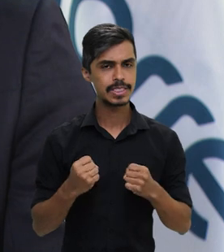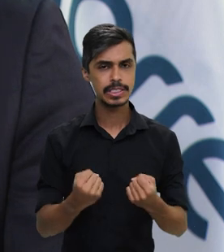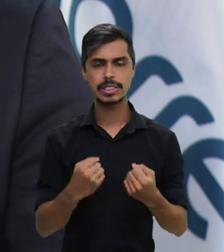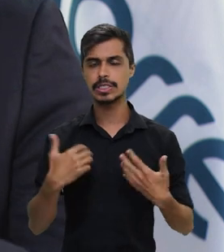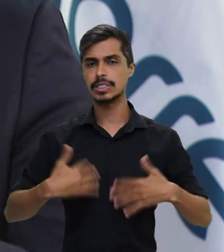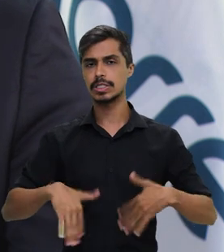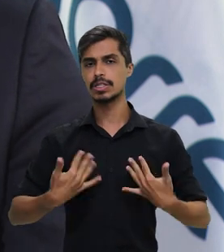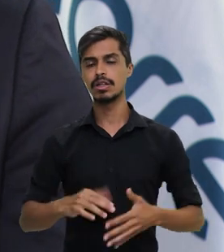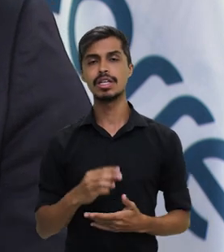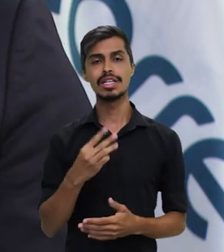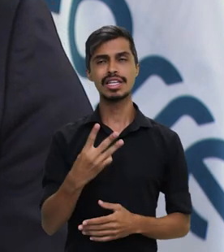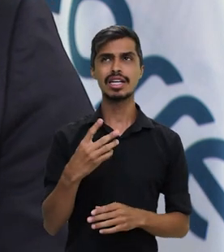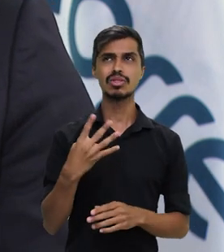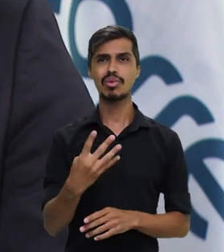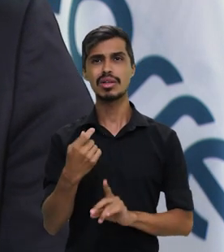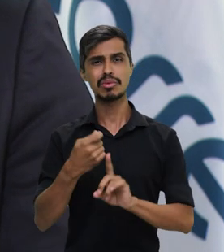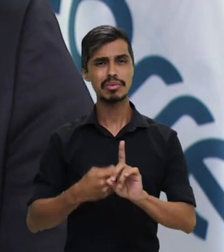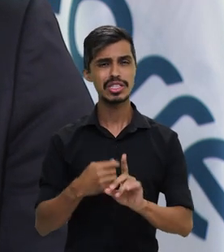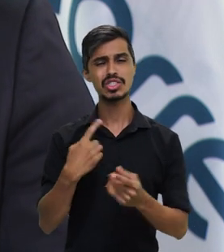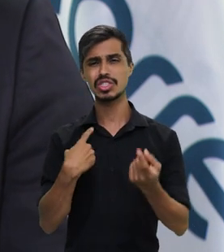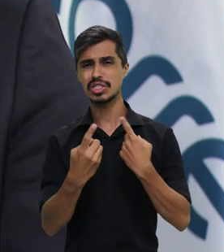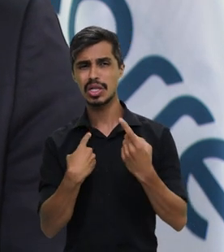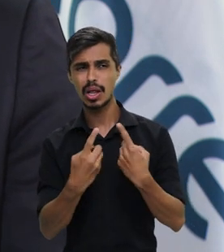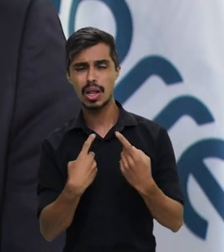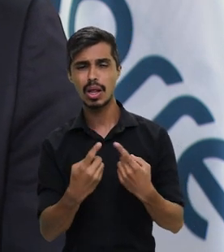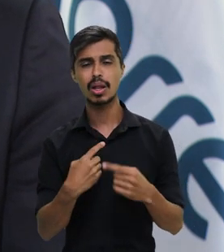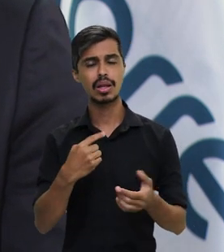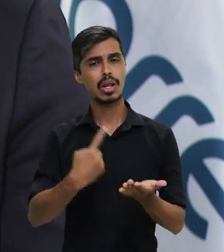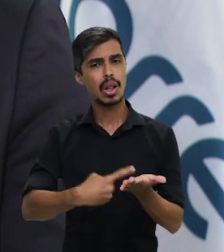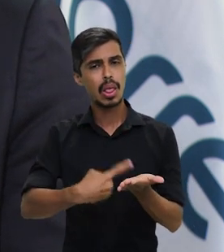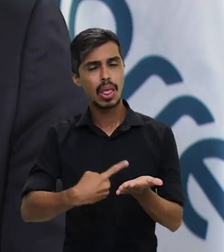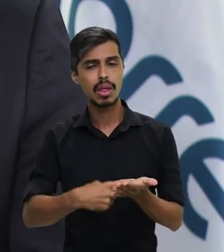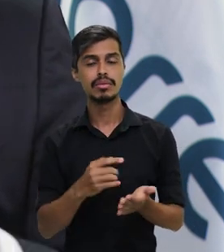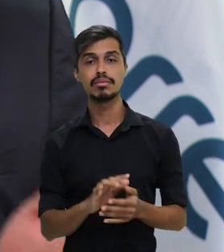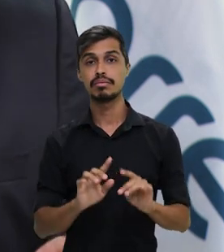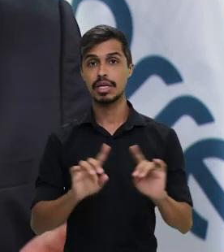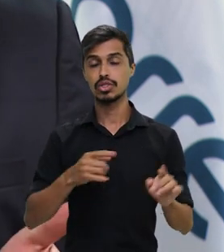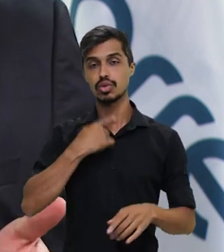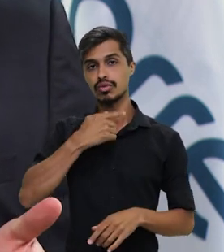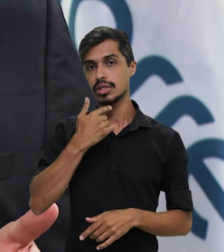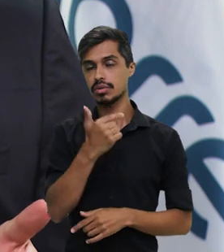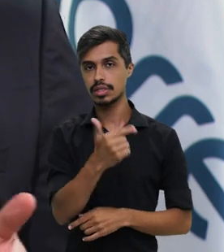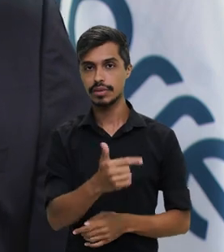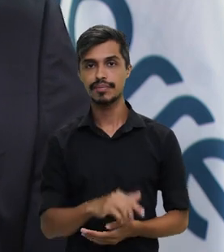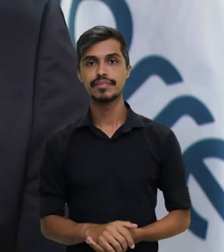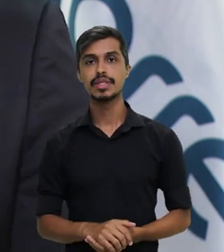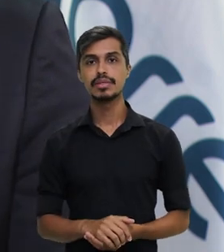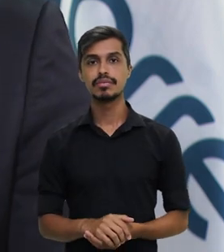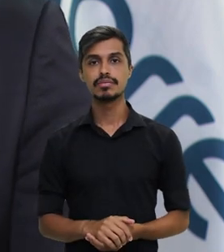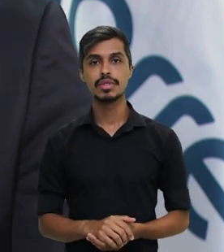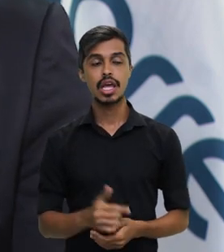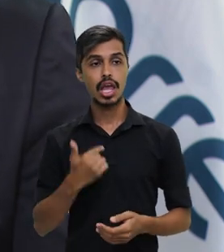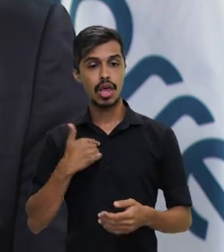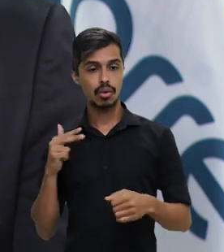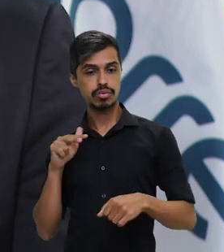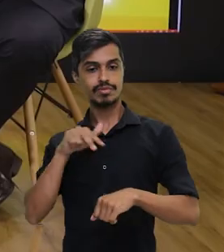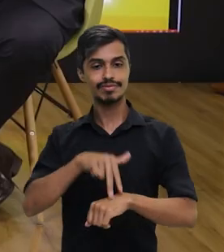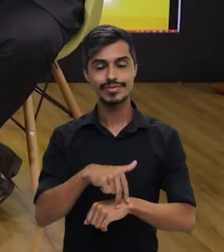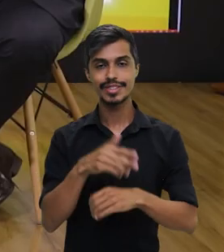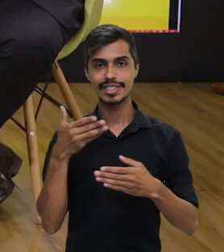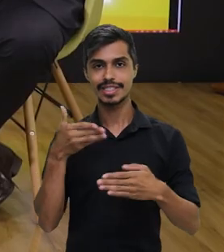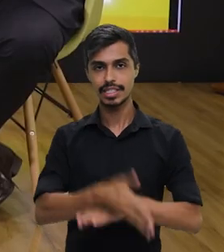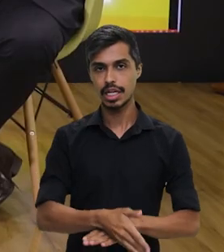foi ao longo aí de três, quatro meses de negociação, mas eu não tenho dúvida nenhuma. Logo que nós assumimos, eu havia me